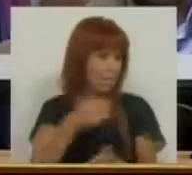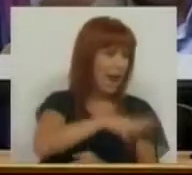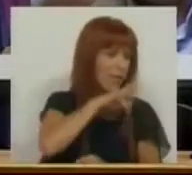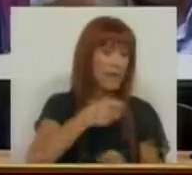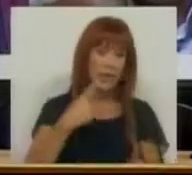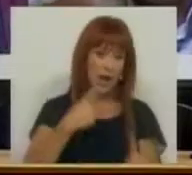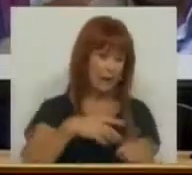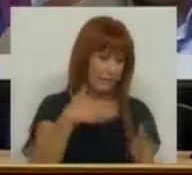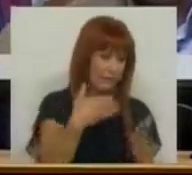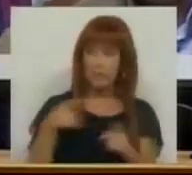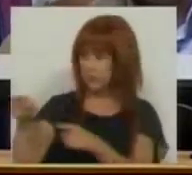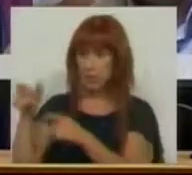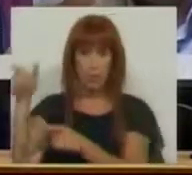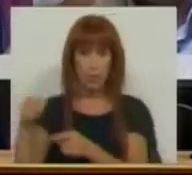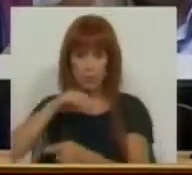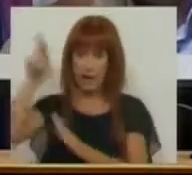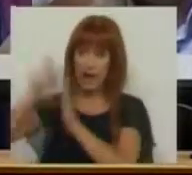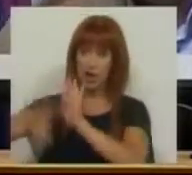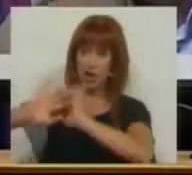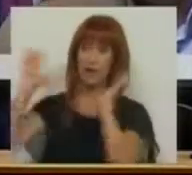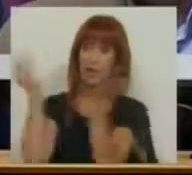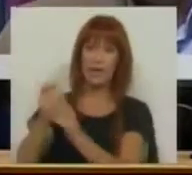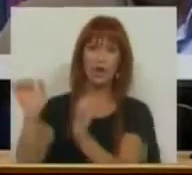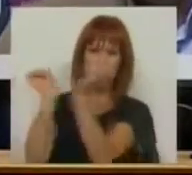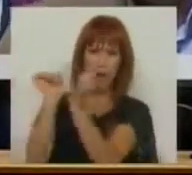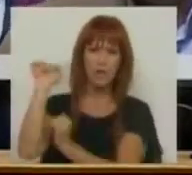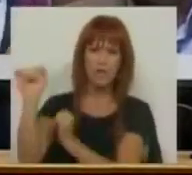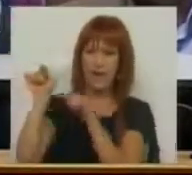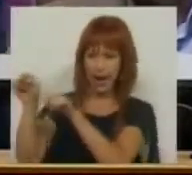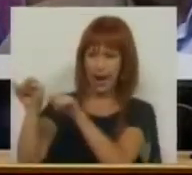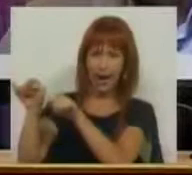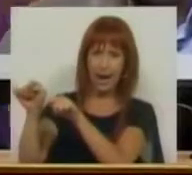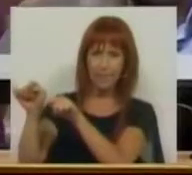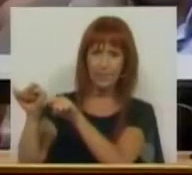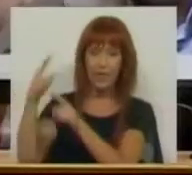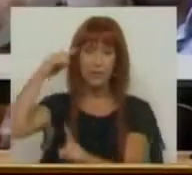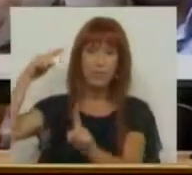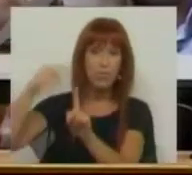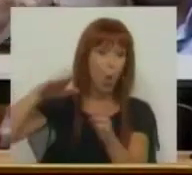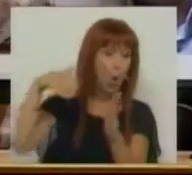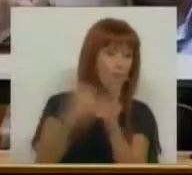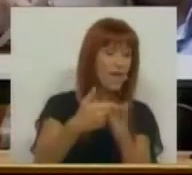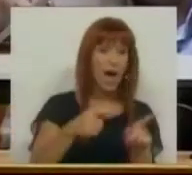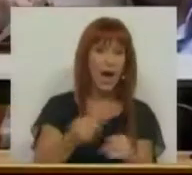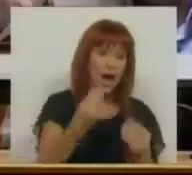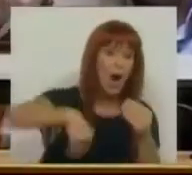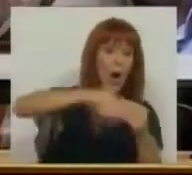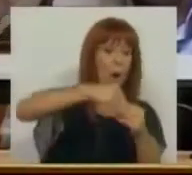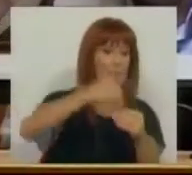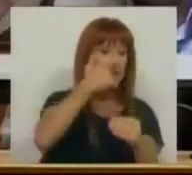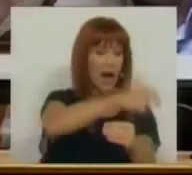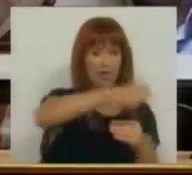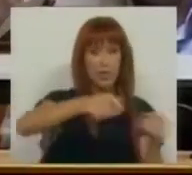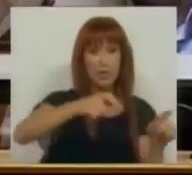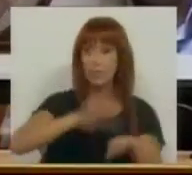beneficiário do Regime Geral de Segurança Social e destinada a compensá-los